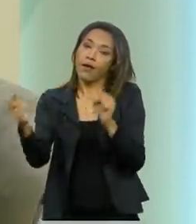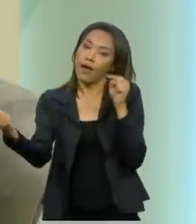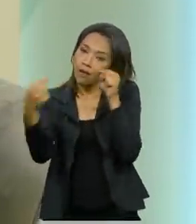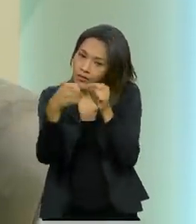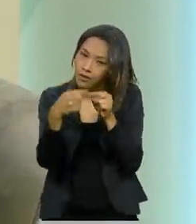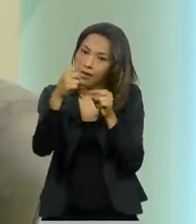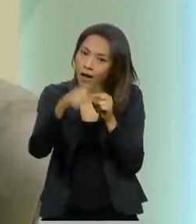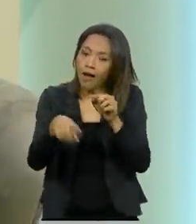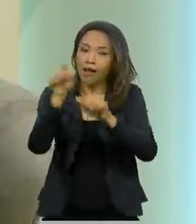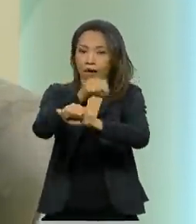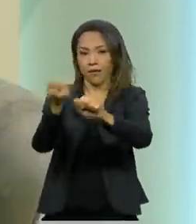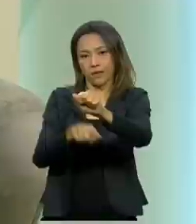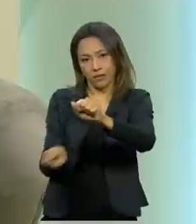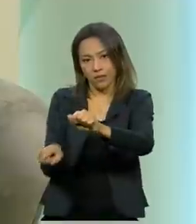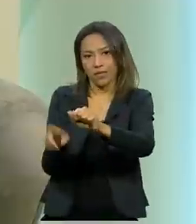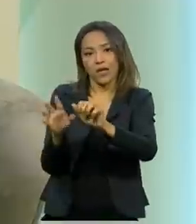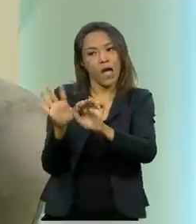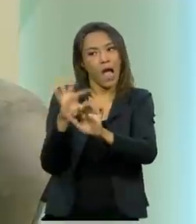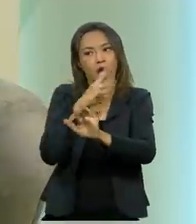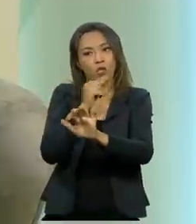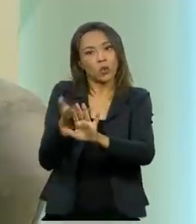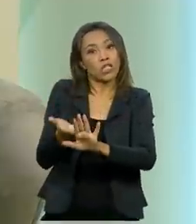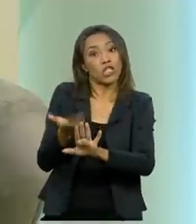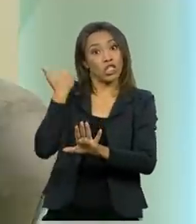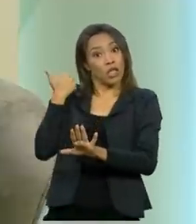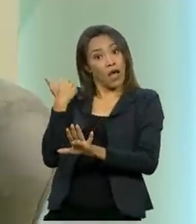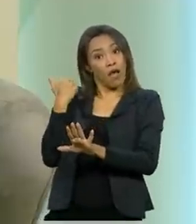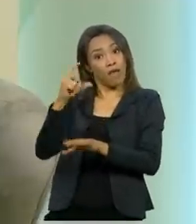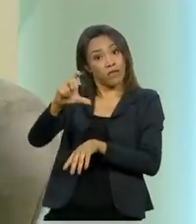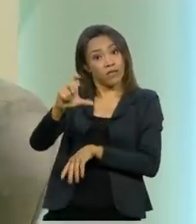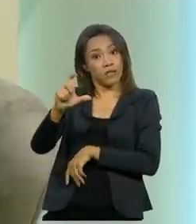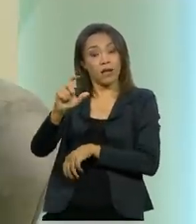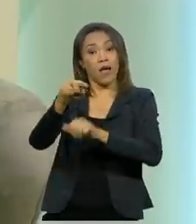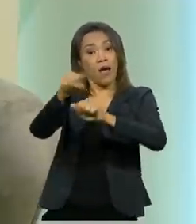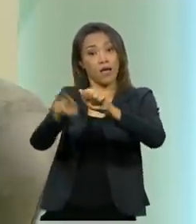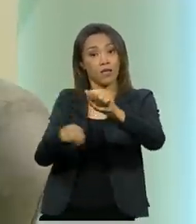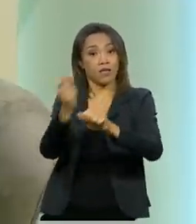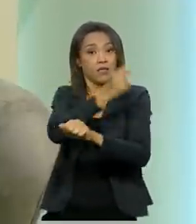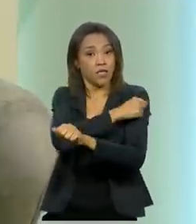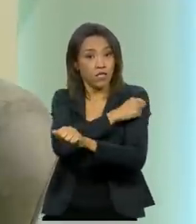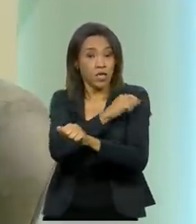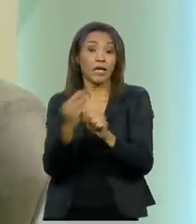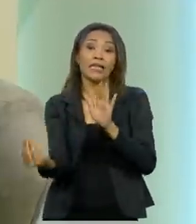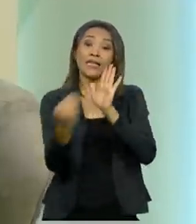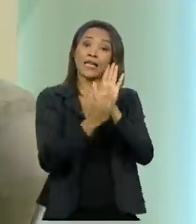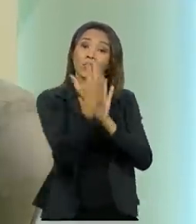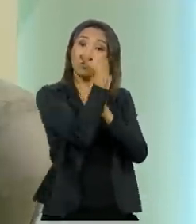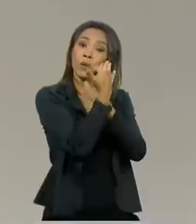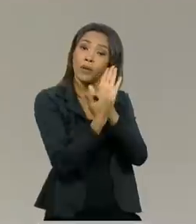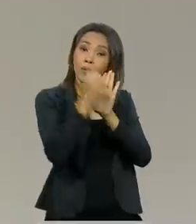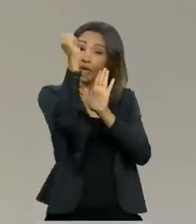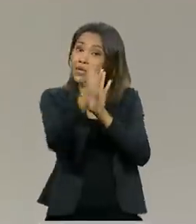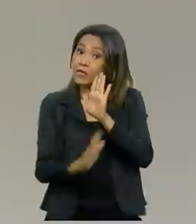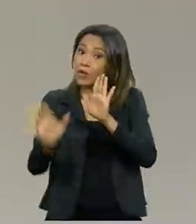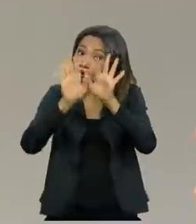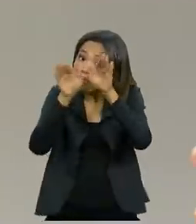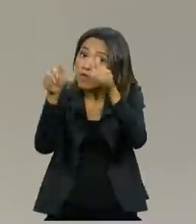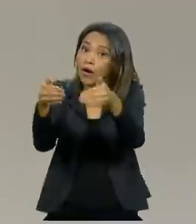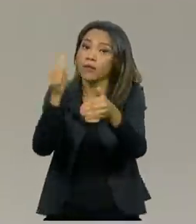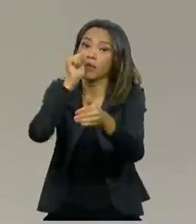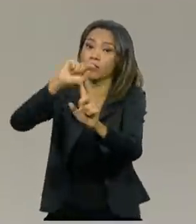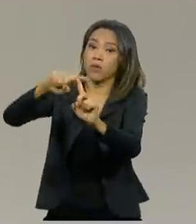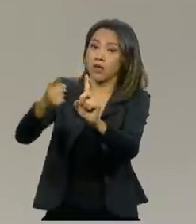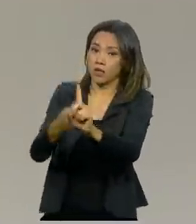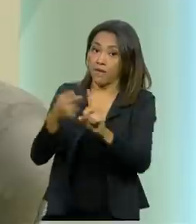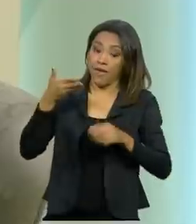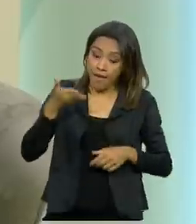vacina, optou-se por retirar a AstraZeneca do Programa Nacional de Imunização para as gestantes. Na população